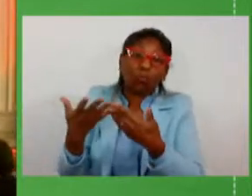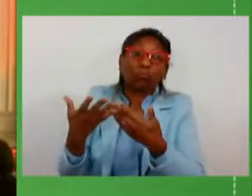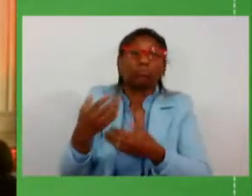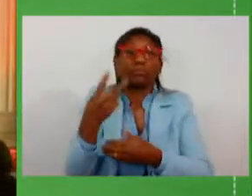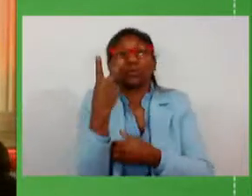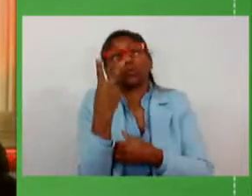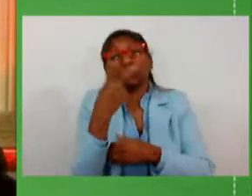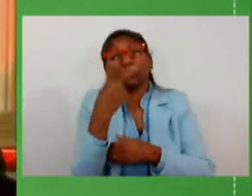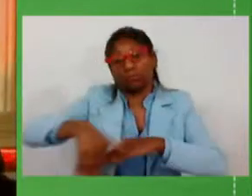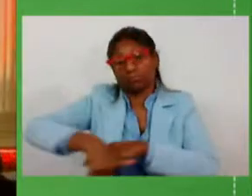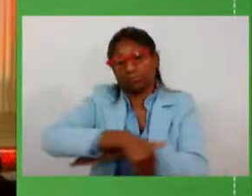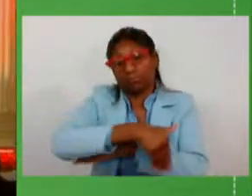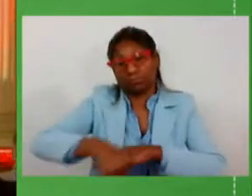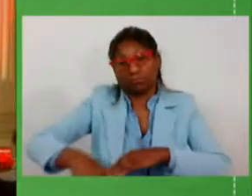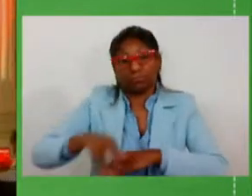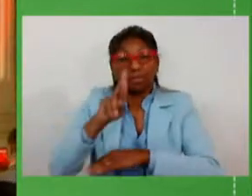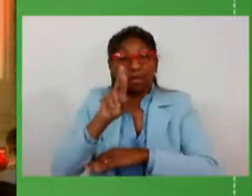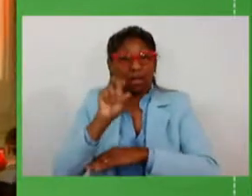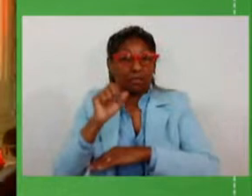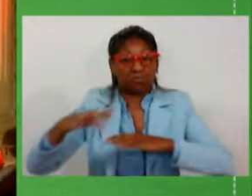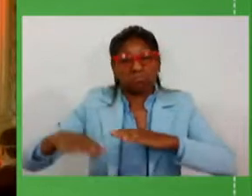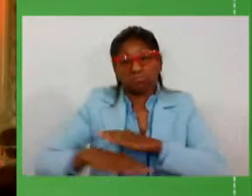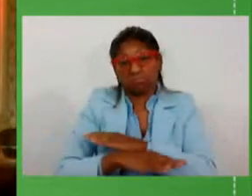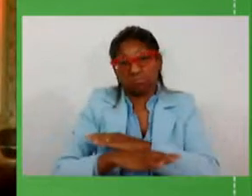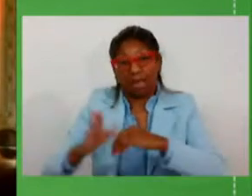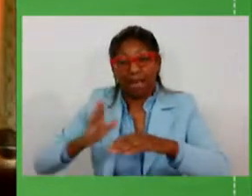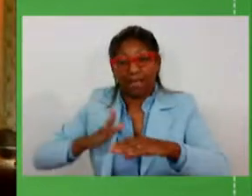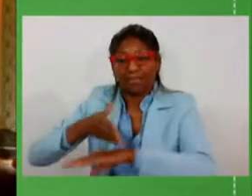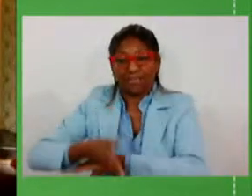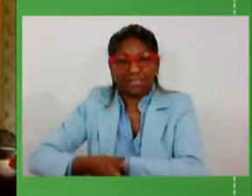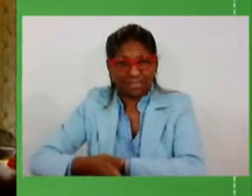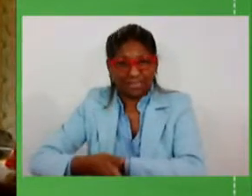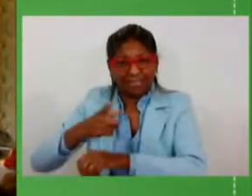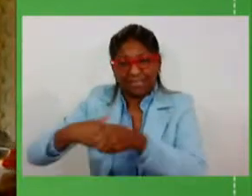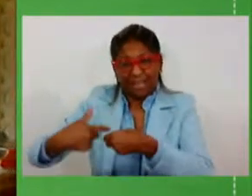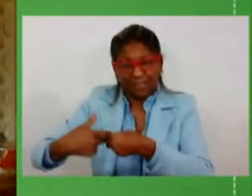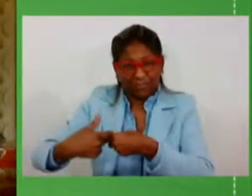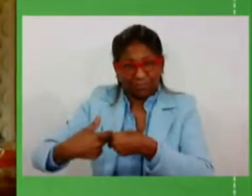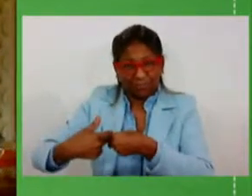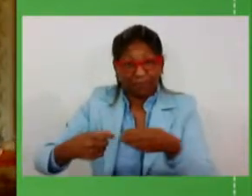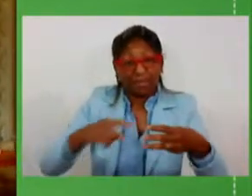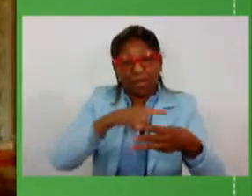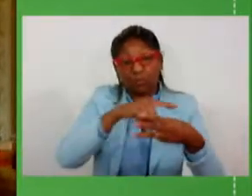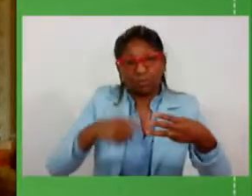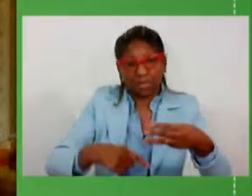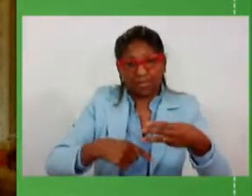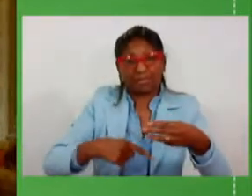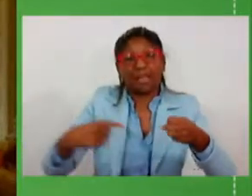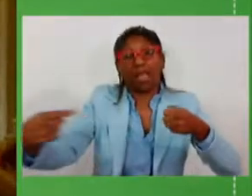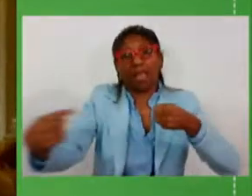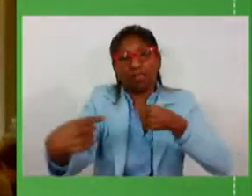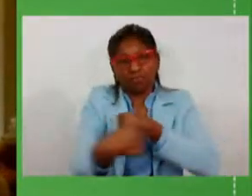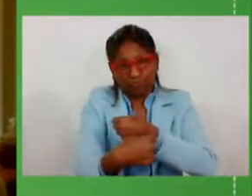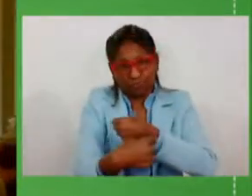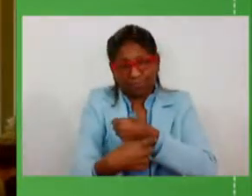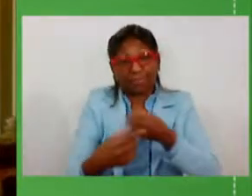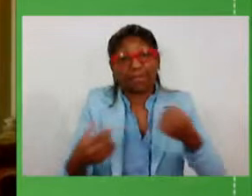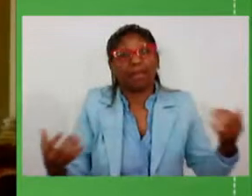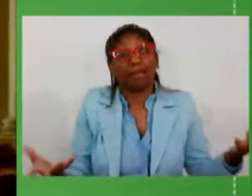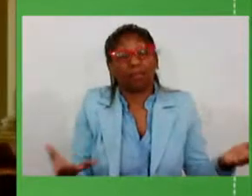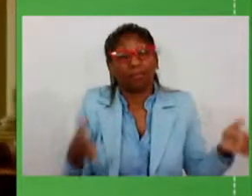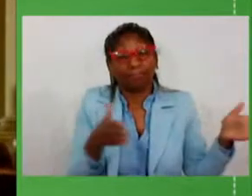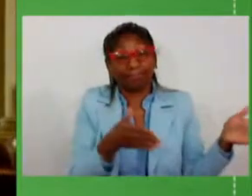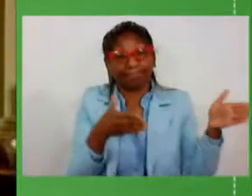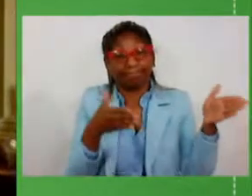rodovia importante. Então, relembrando, esses são os três eixos aqui que nós temos. E nós vamos passar para os